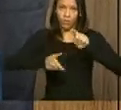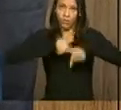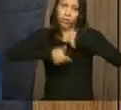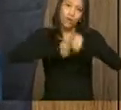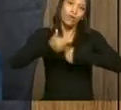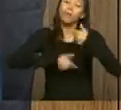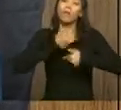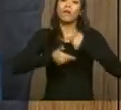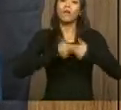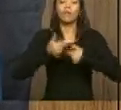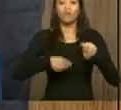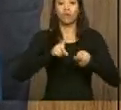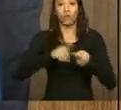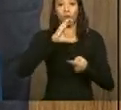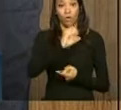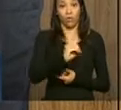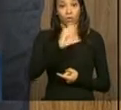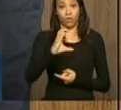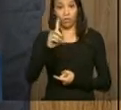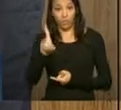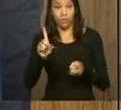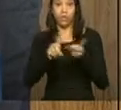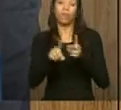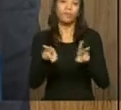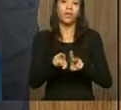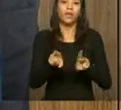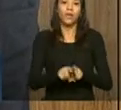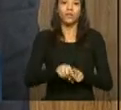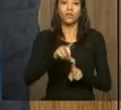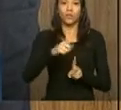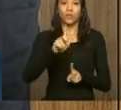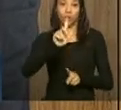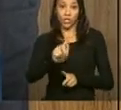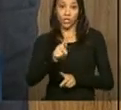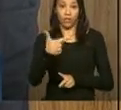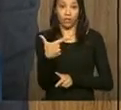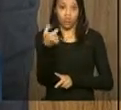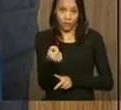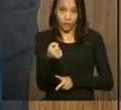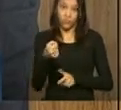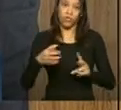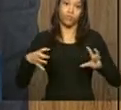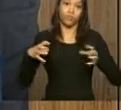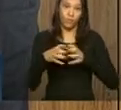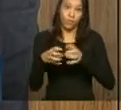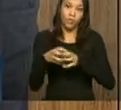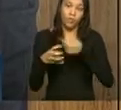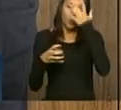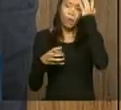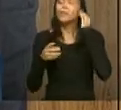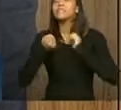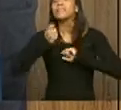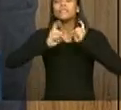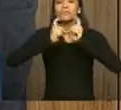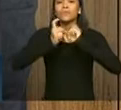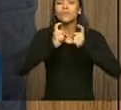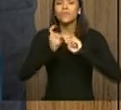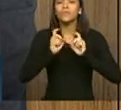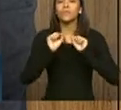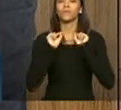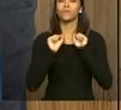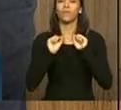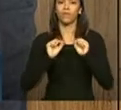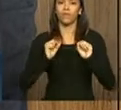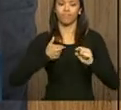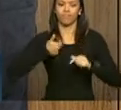países da OCDE, incluindo os países do G20 que não são membros da OCDE, esse grupo discutiu, vem